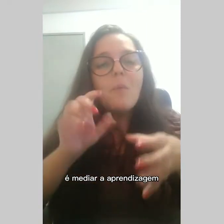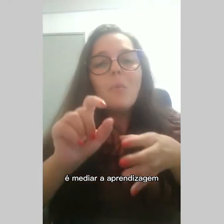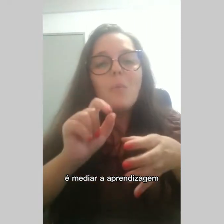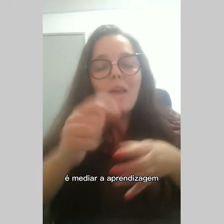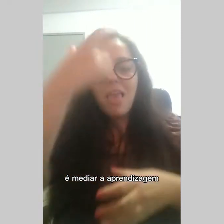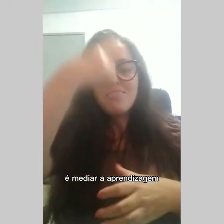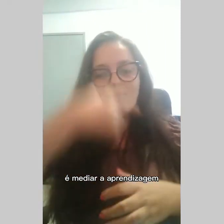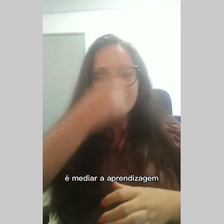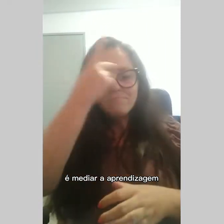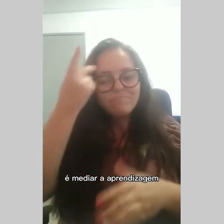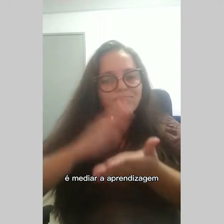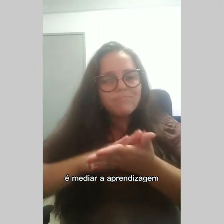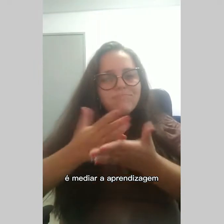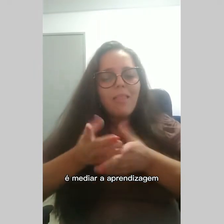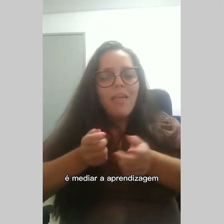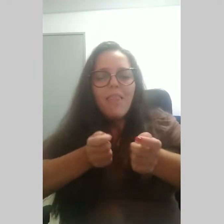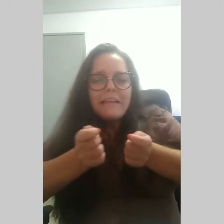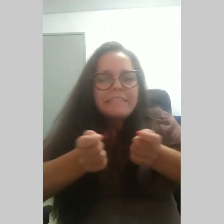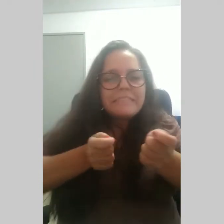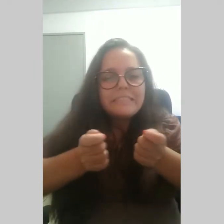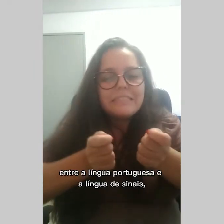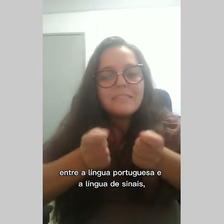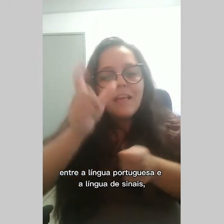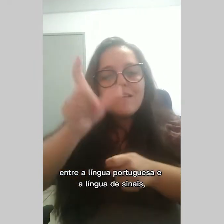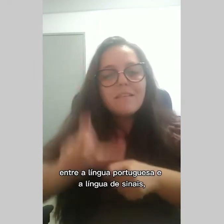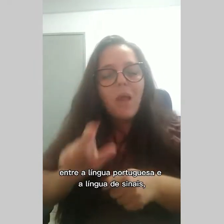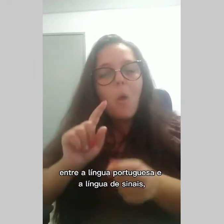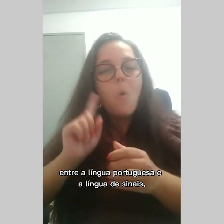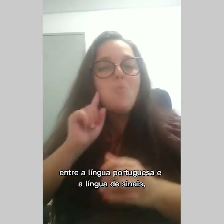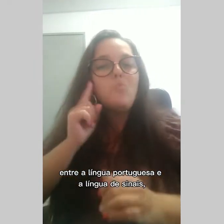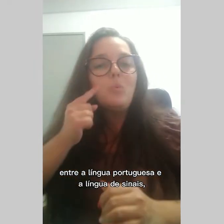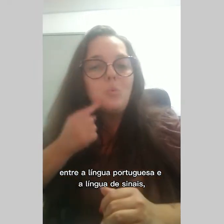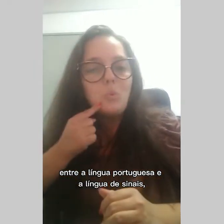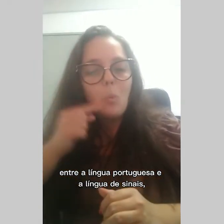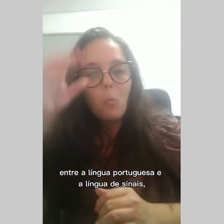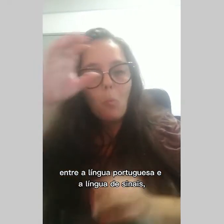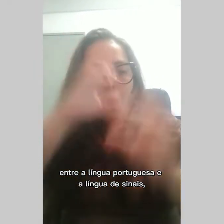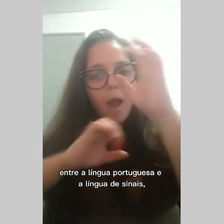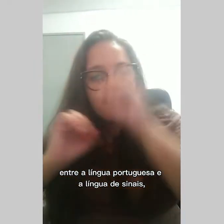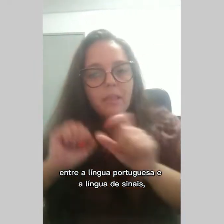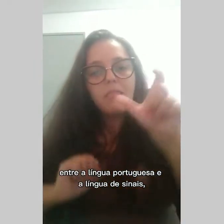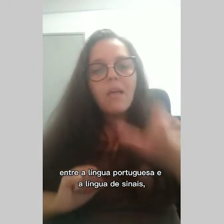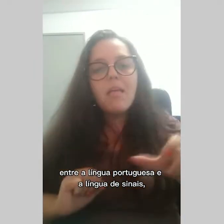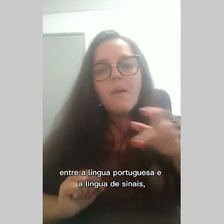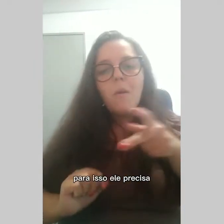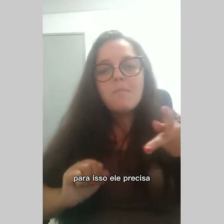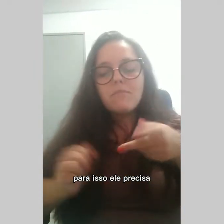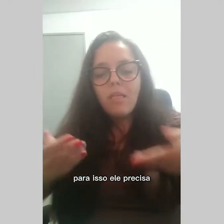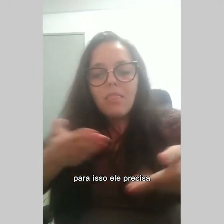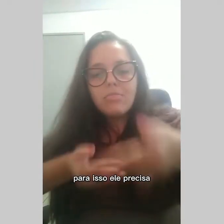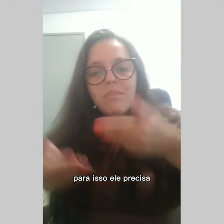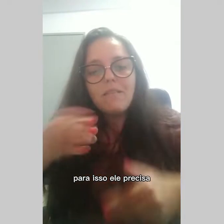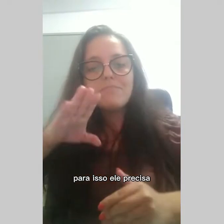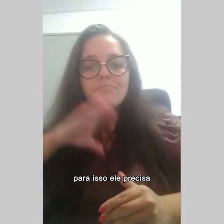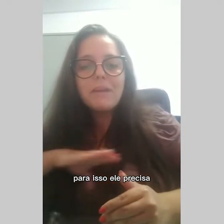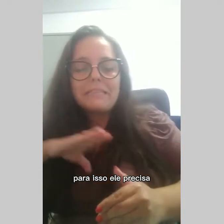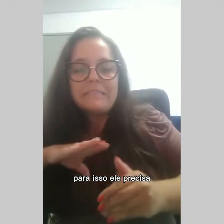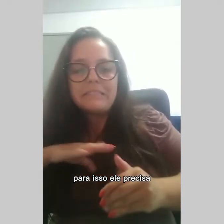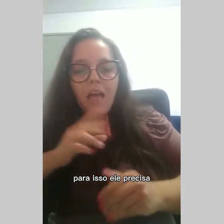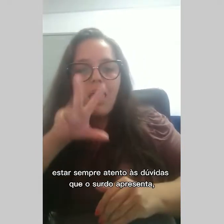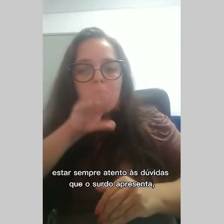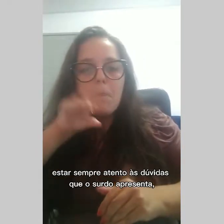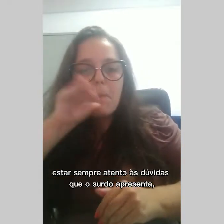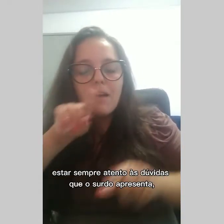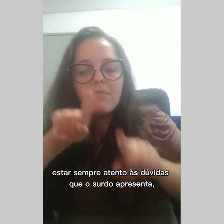é mediar a aprendizagem entre a língua portuguesa e a língua de sinais. Para isso, ele